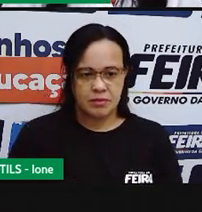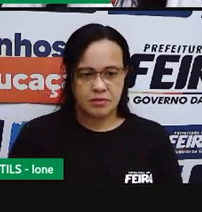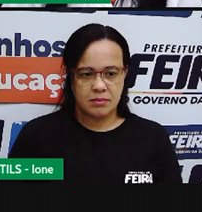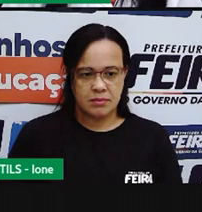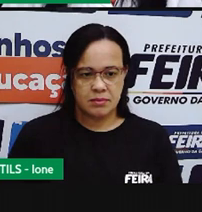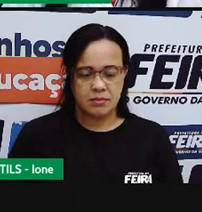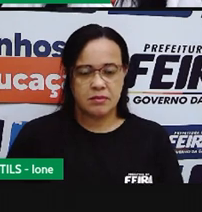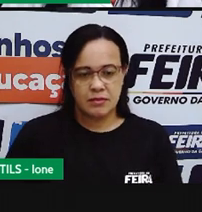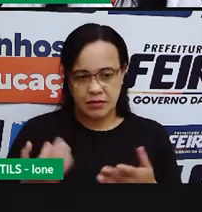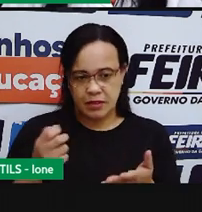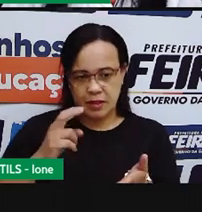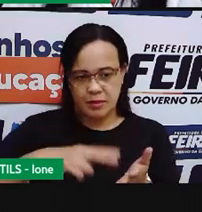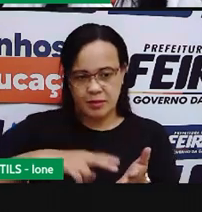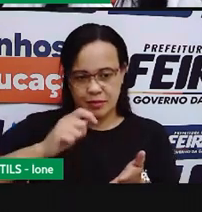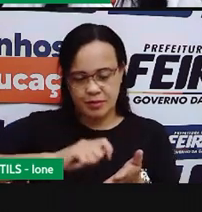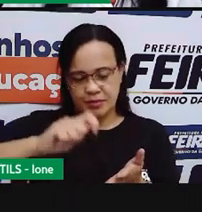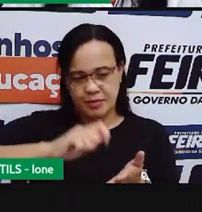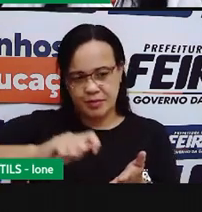Vamos escrever.